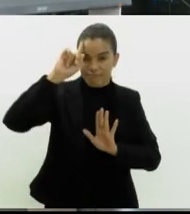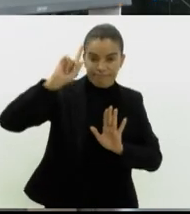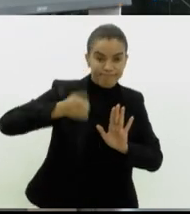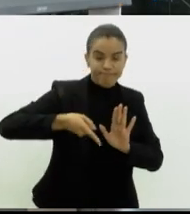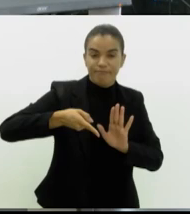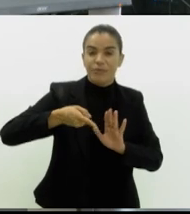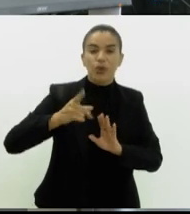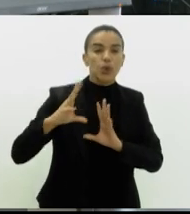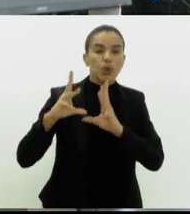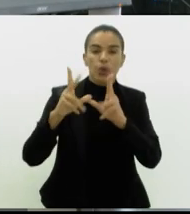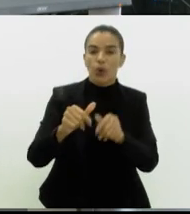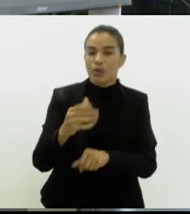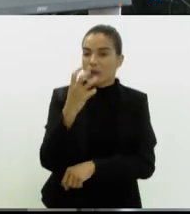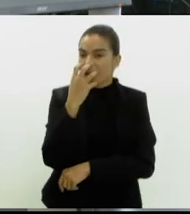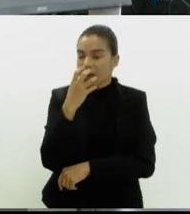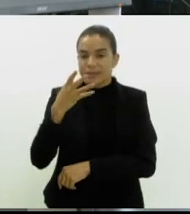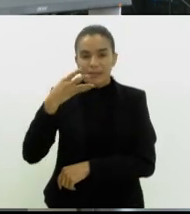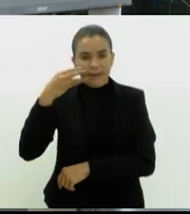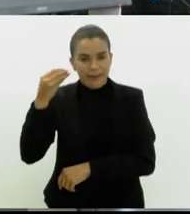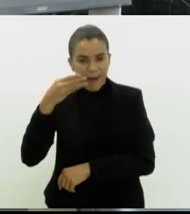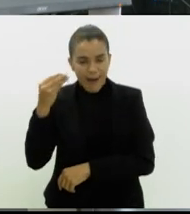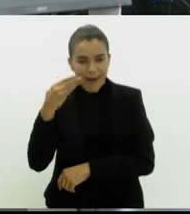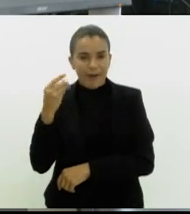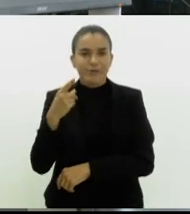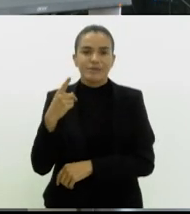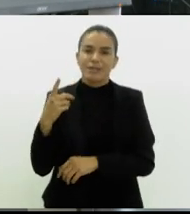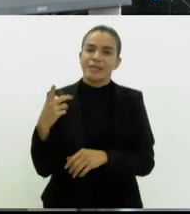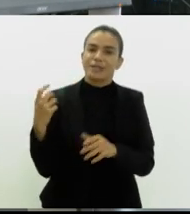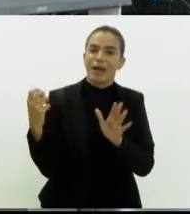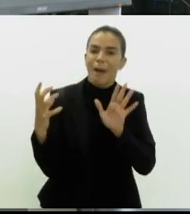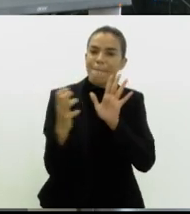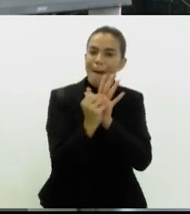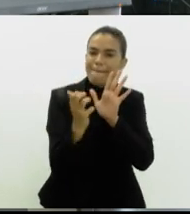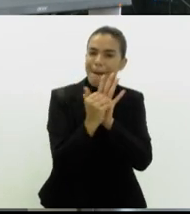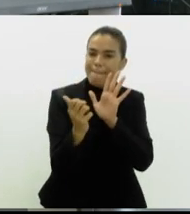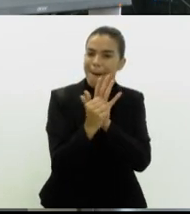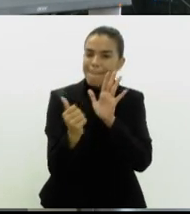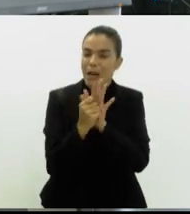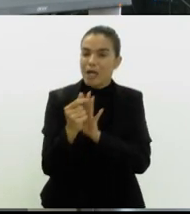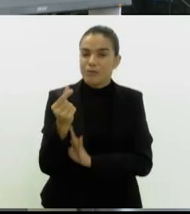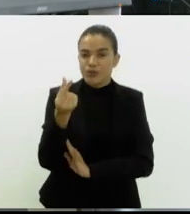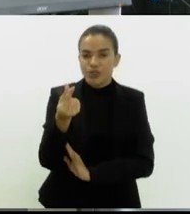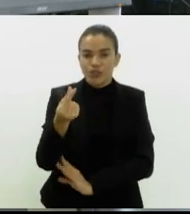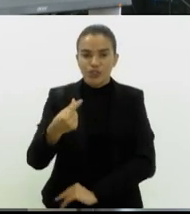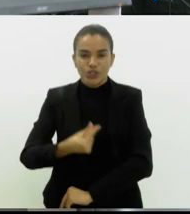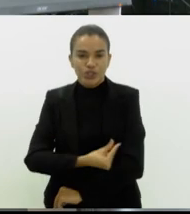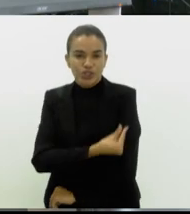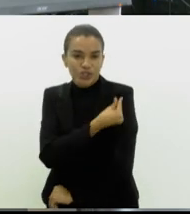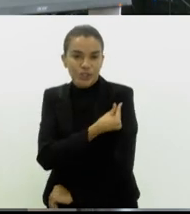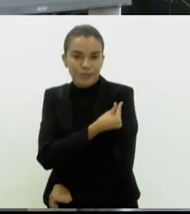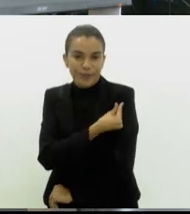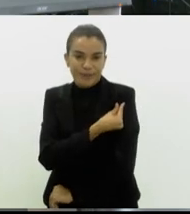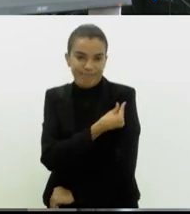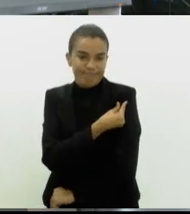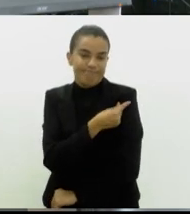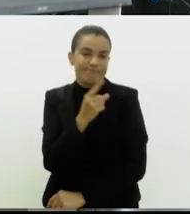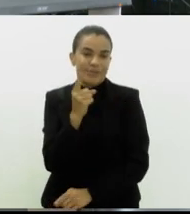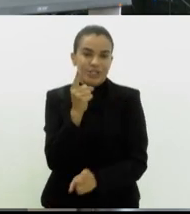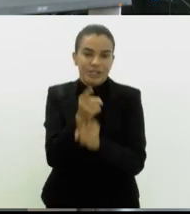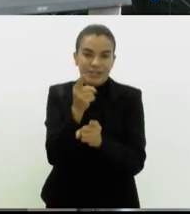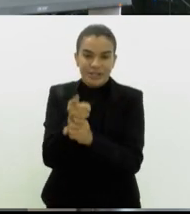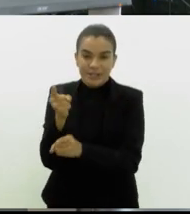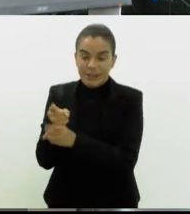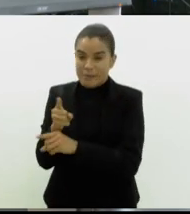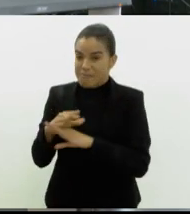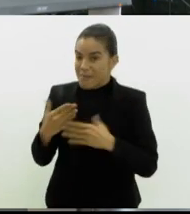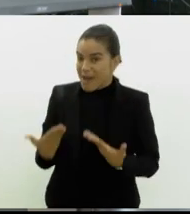todos os cães e gatos da cidade do Rio sejam registrados e passem pela colocação de chips de identificação. Mas será que os